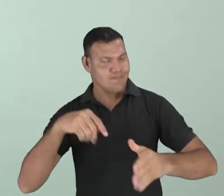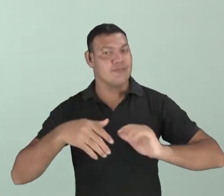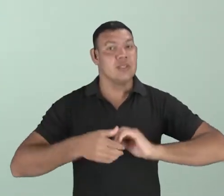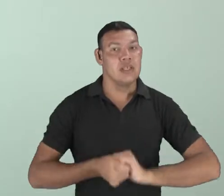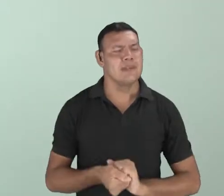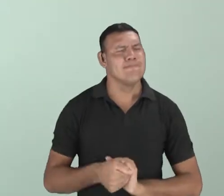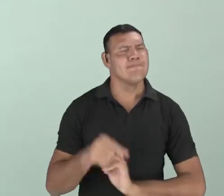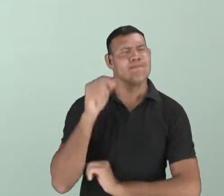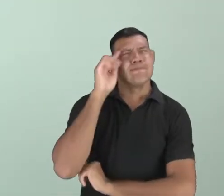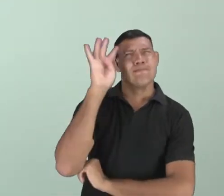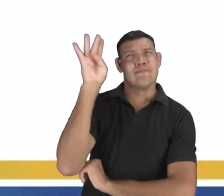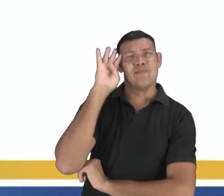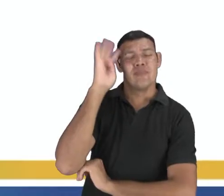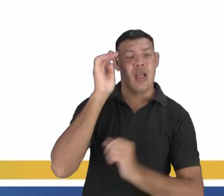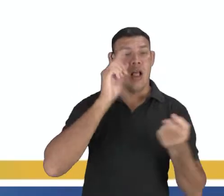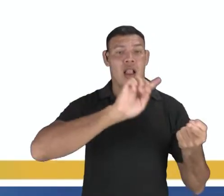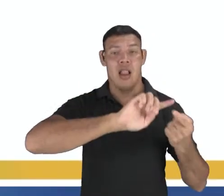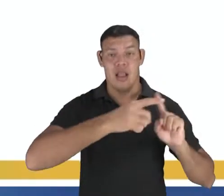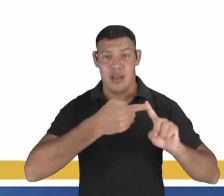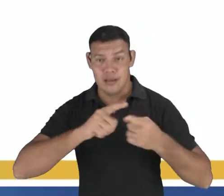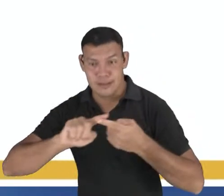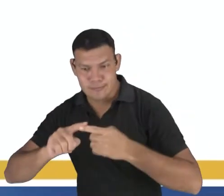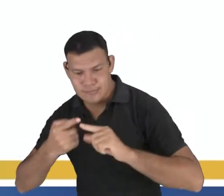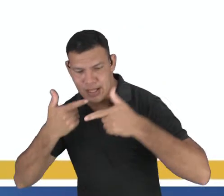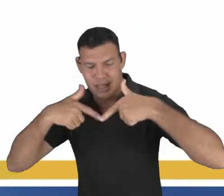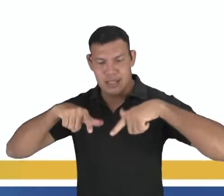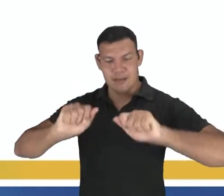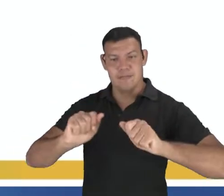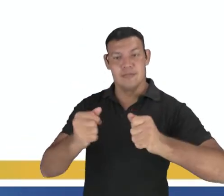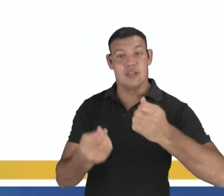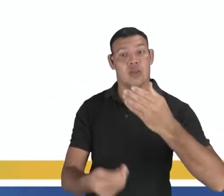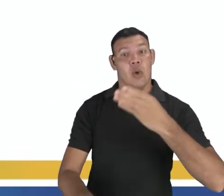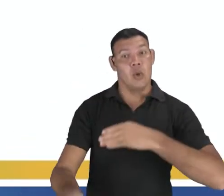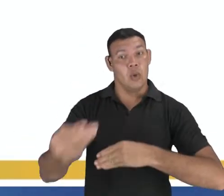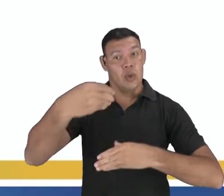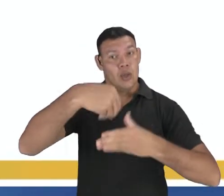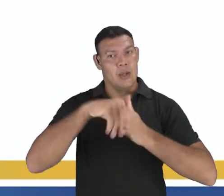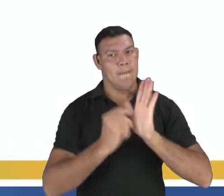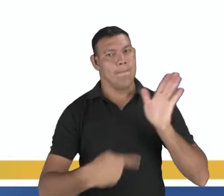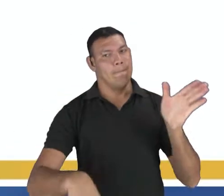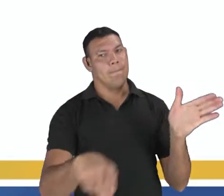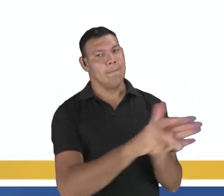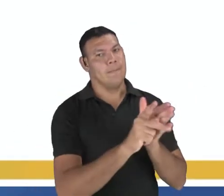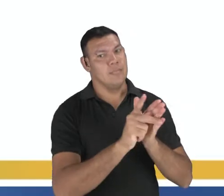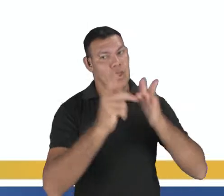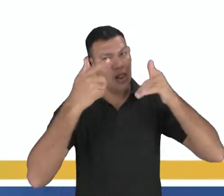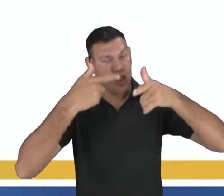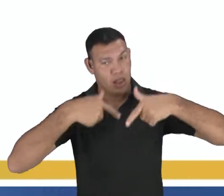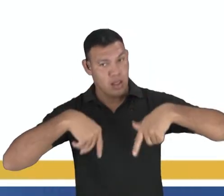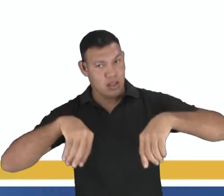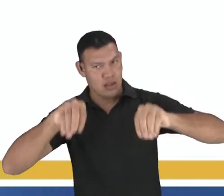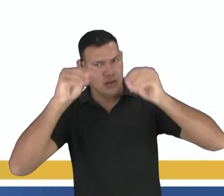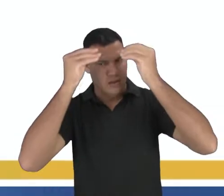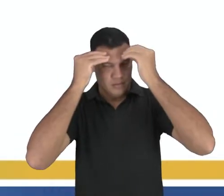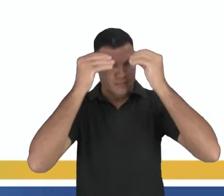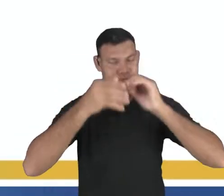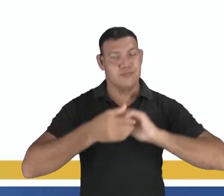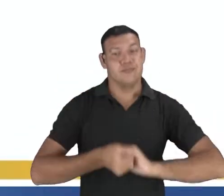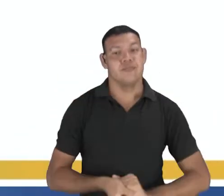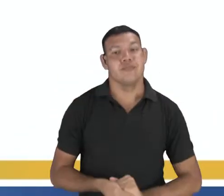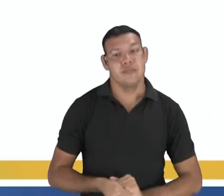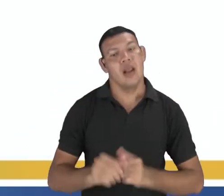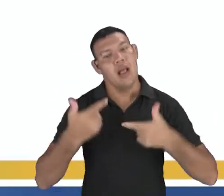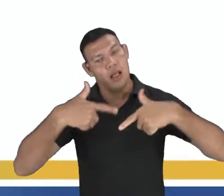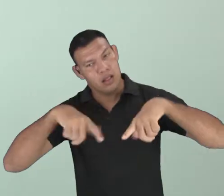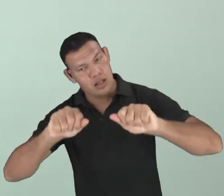pensar que as variações linguísticas acontecem dentro da linguagem e essa linguagem e a nossa